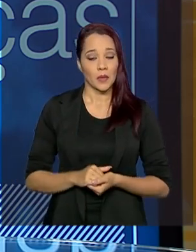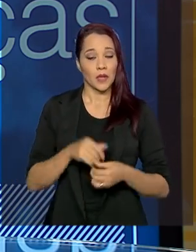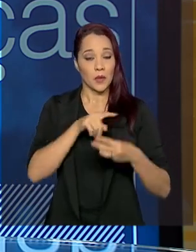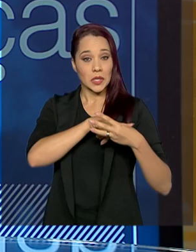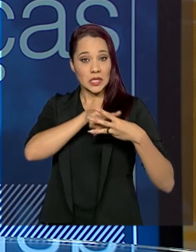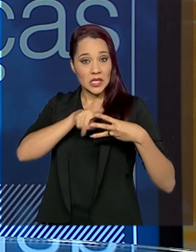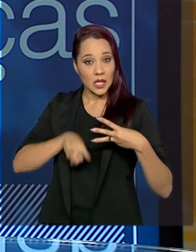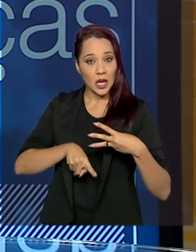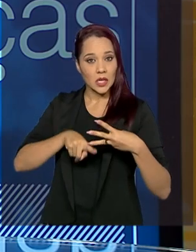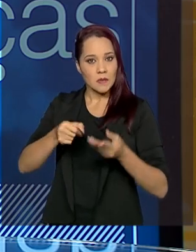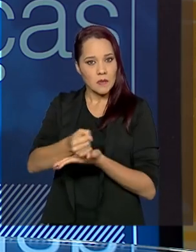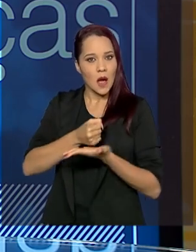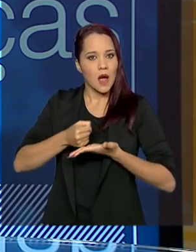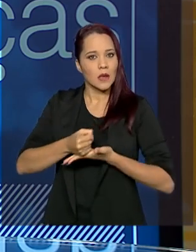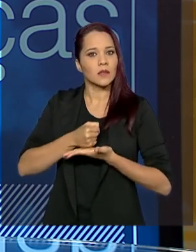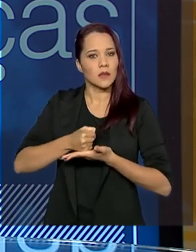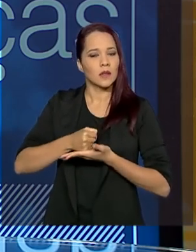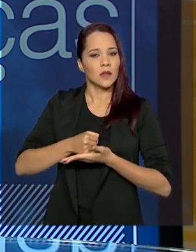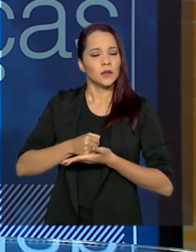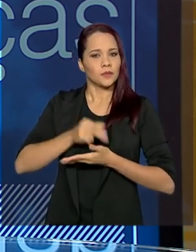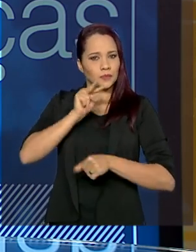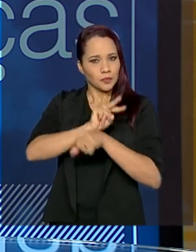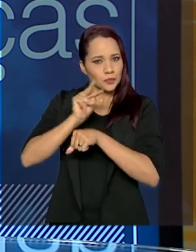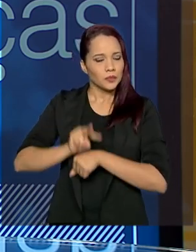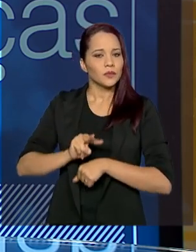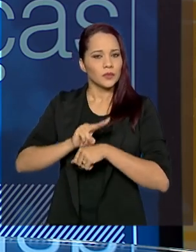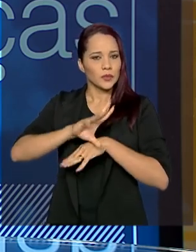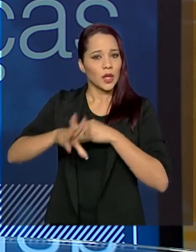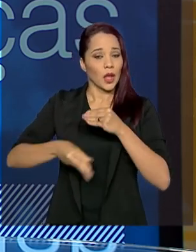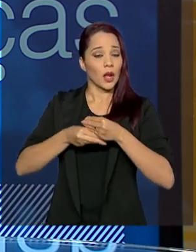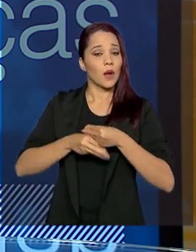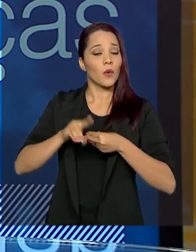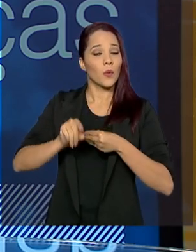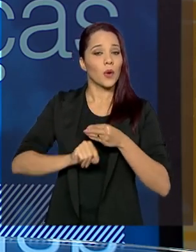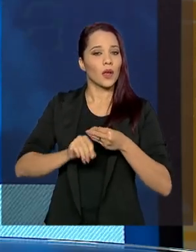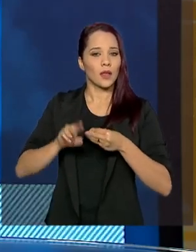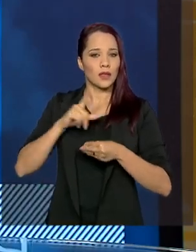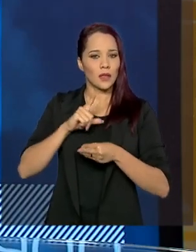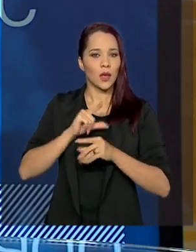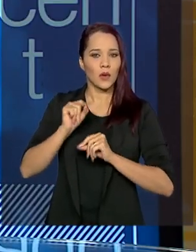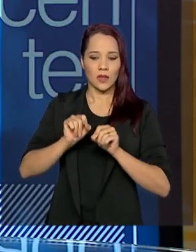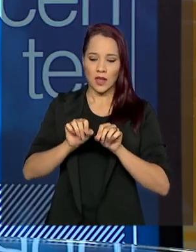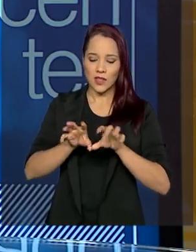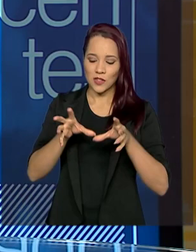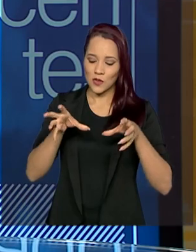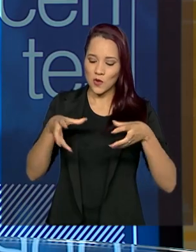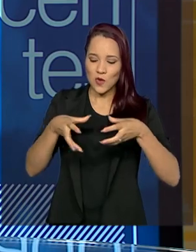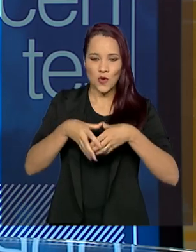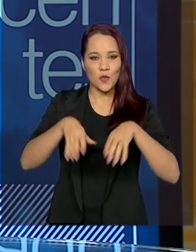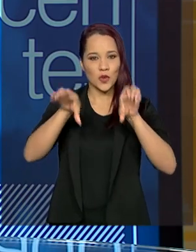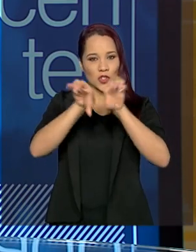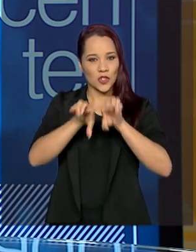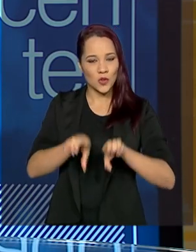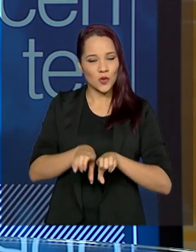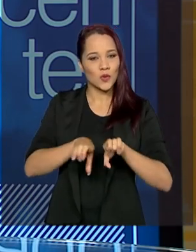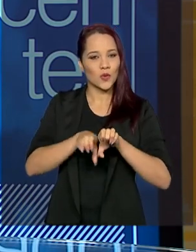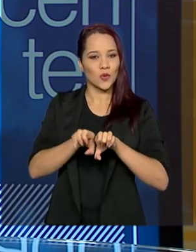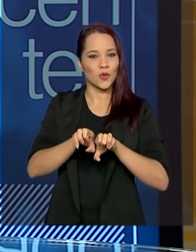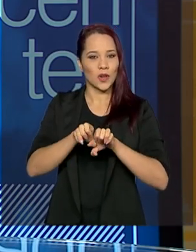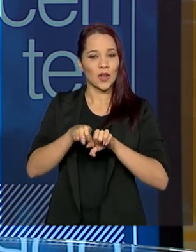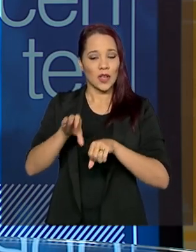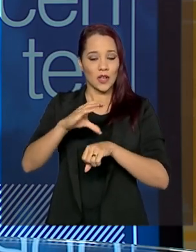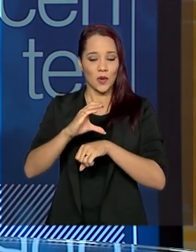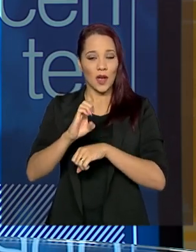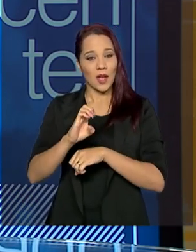pilares da doutrina da proteção integral, sobre eles repousam esse arcabouço institucional que o ECA traz para o Brasil